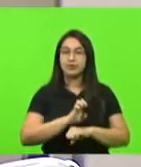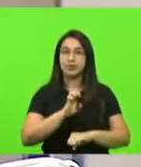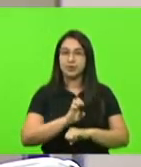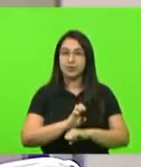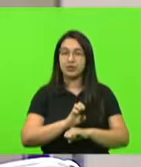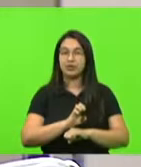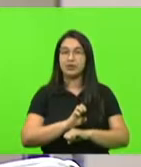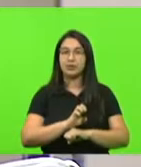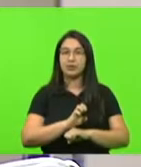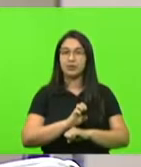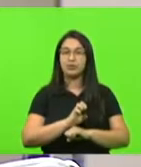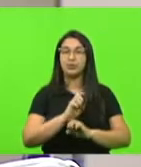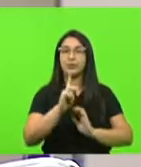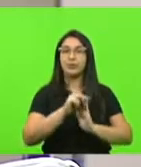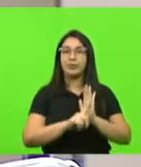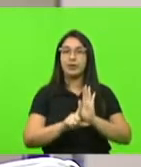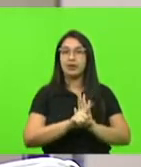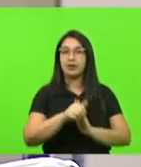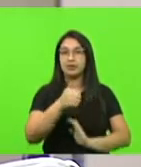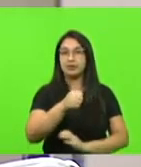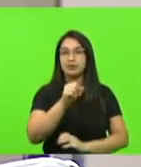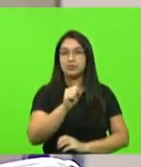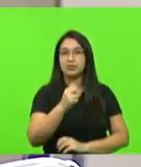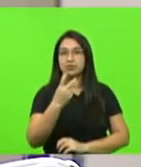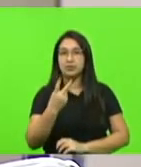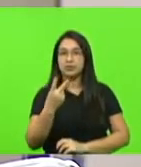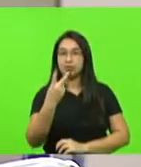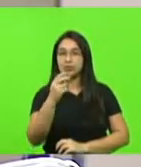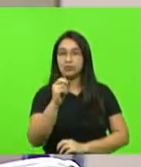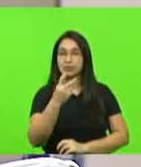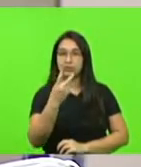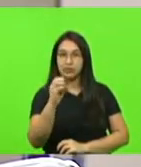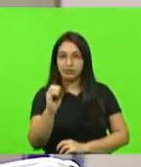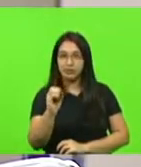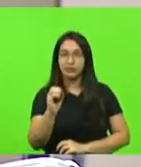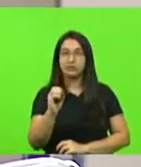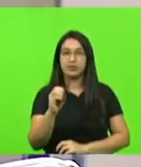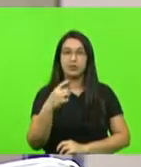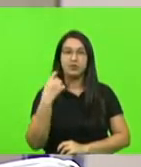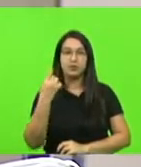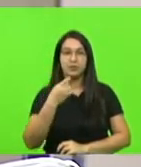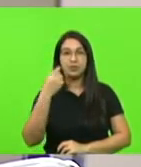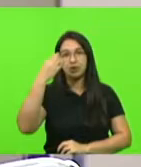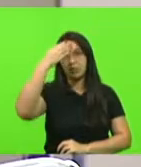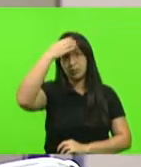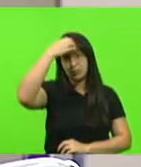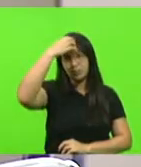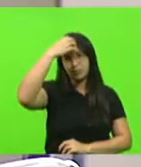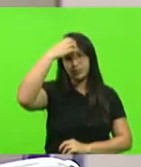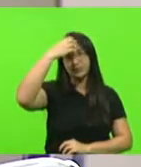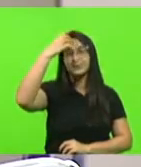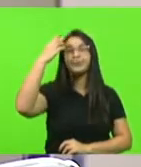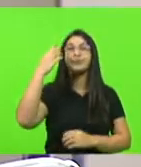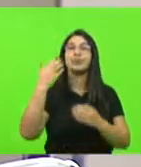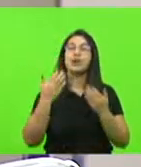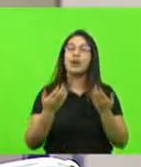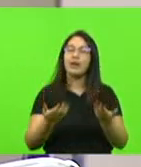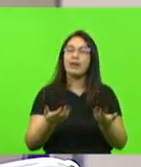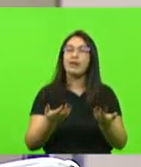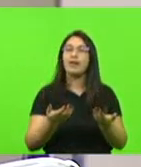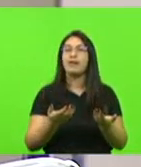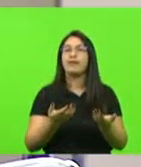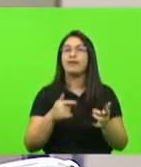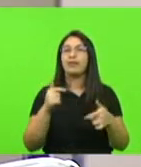parcial ao PL 182 de 2020 de autoria do deputado Coronel Mocelin, que dispõe sobre as atividades essenciais